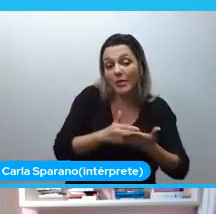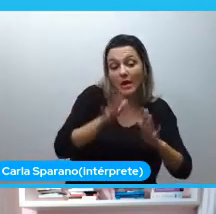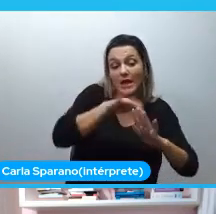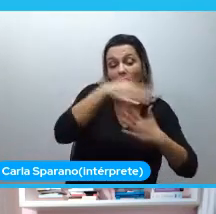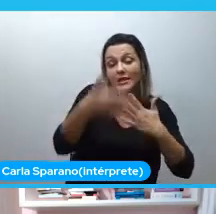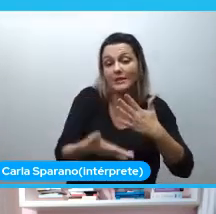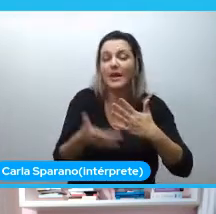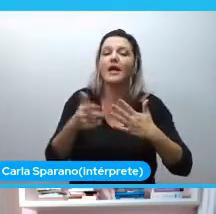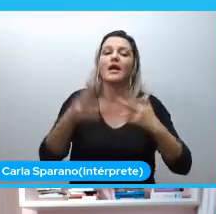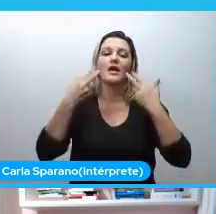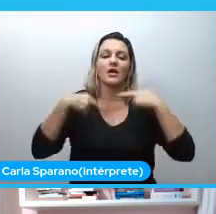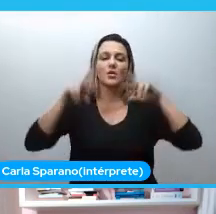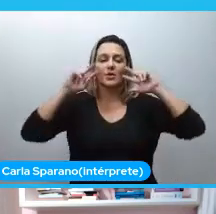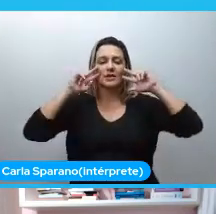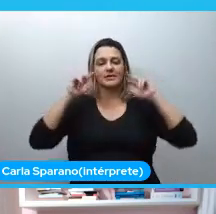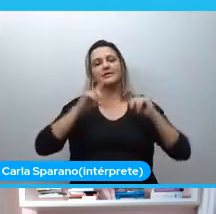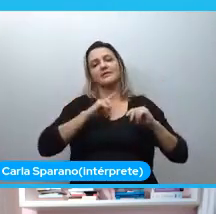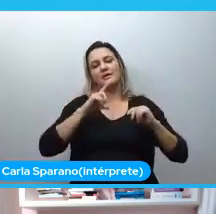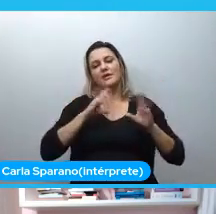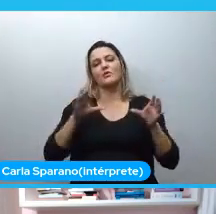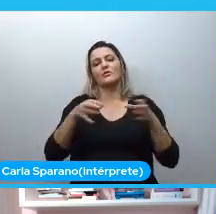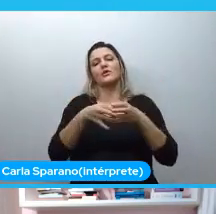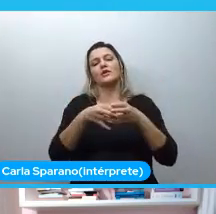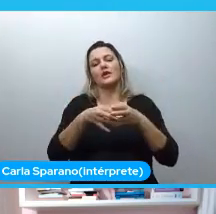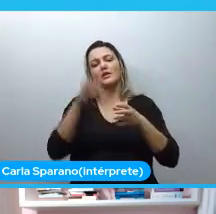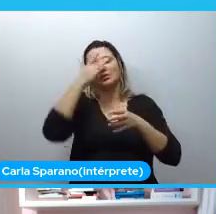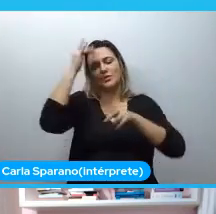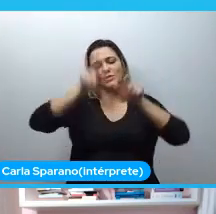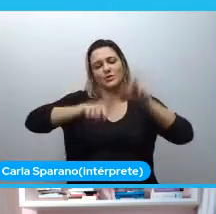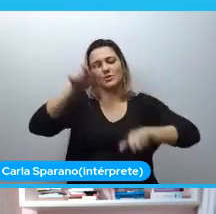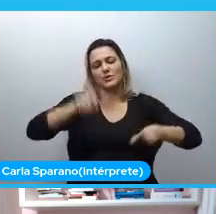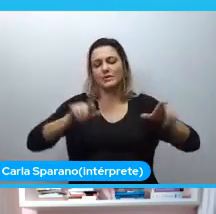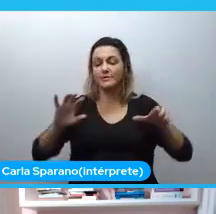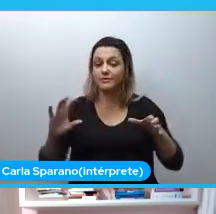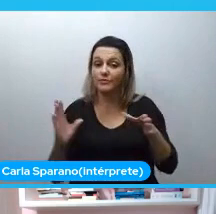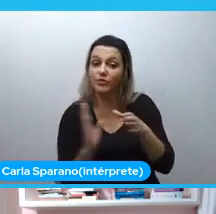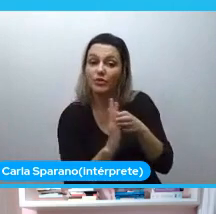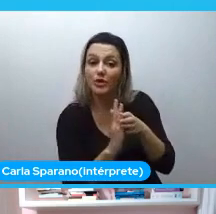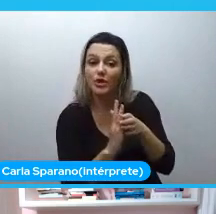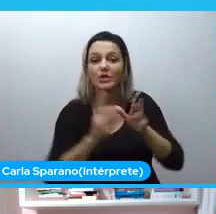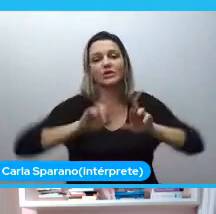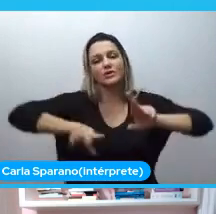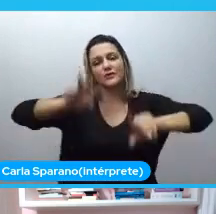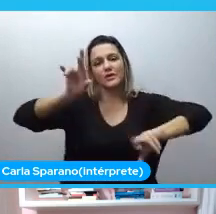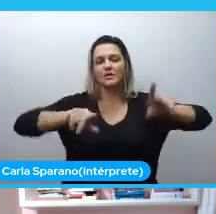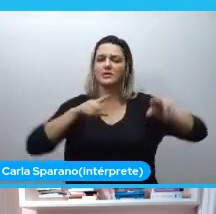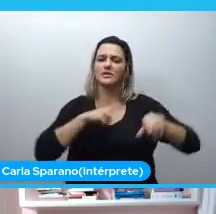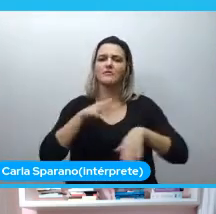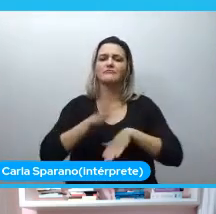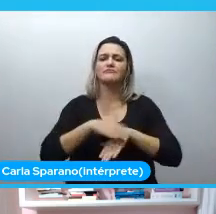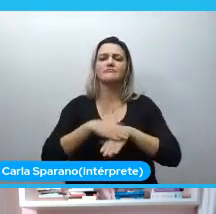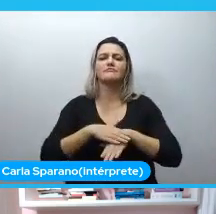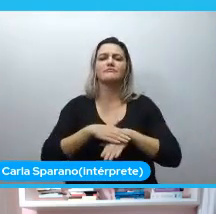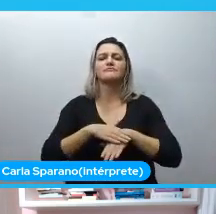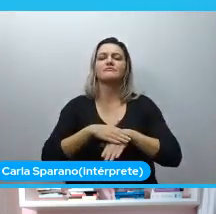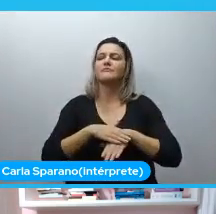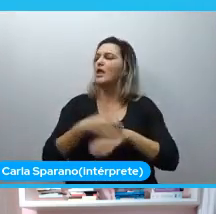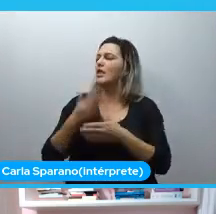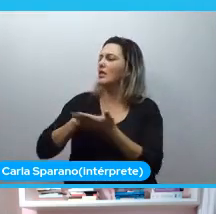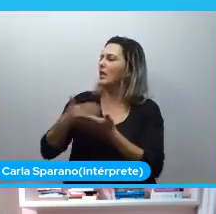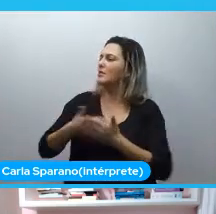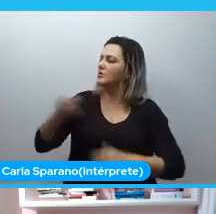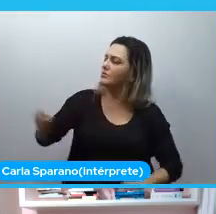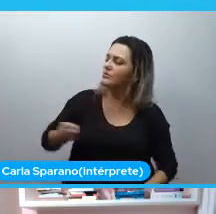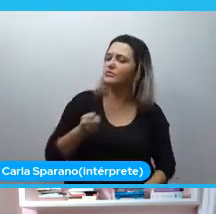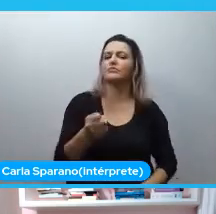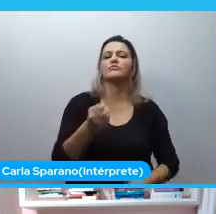reconhecer que a comunidade tem pessoas diferentes e aí você toma uma atitude de ter um intérprete e aí você toma